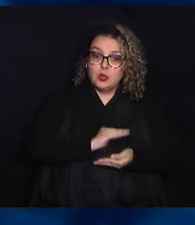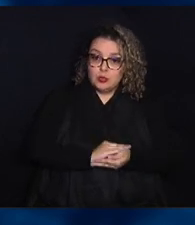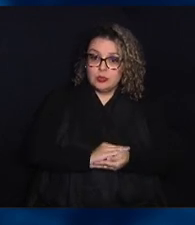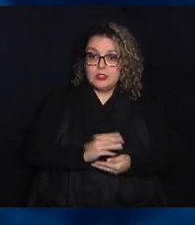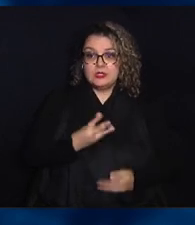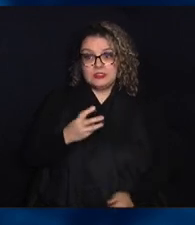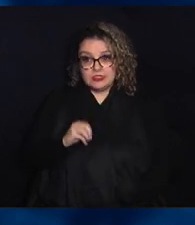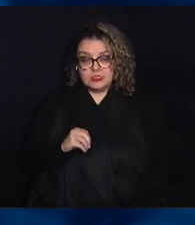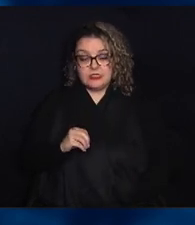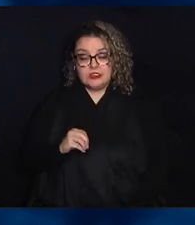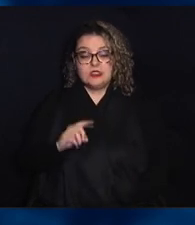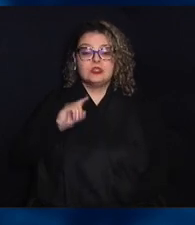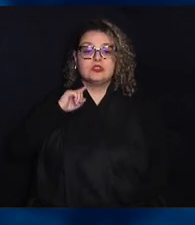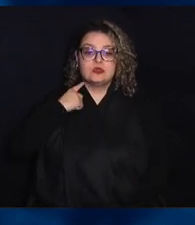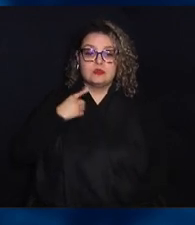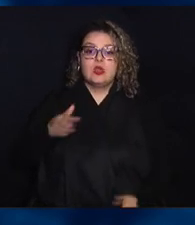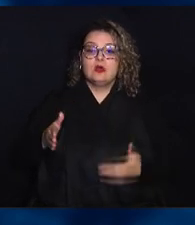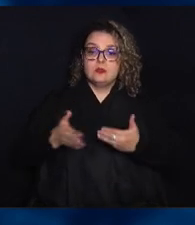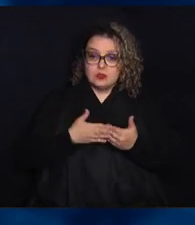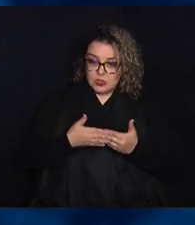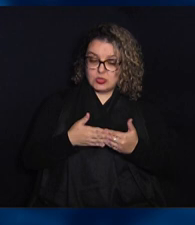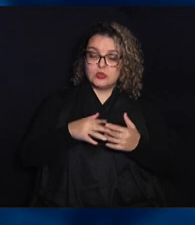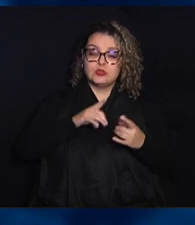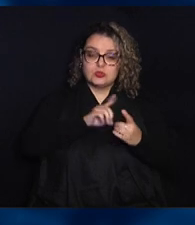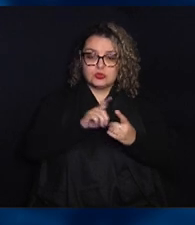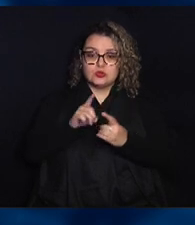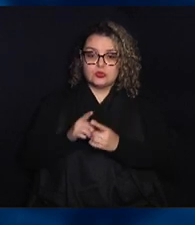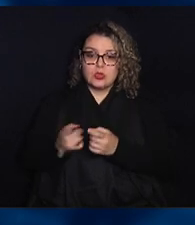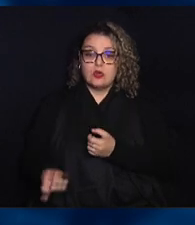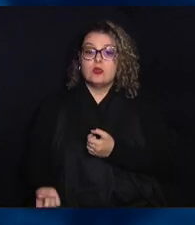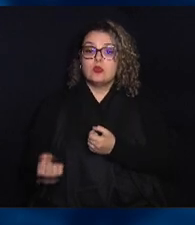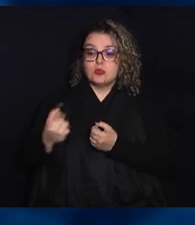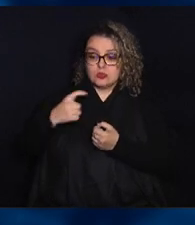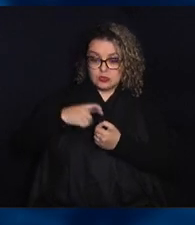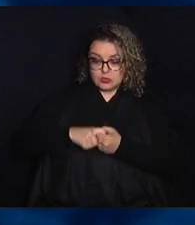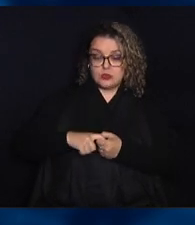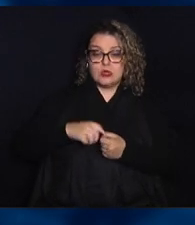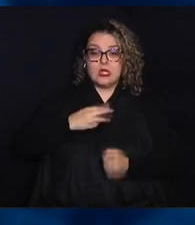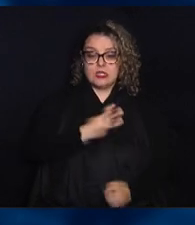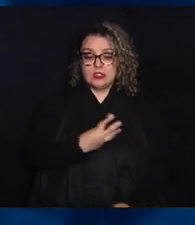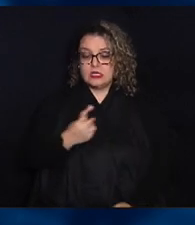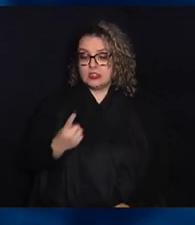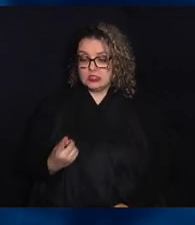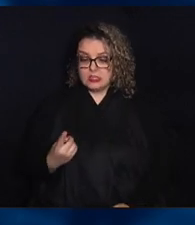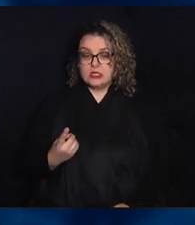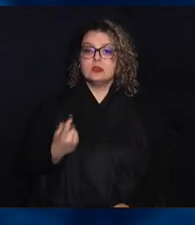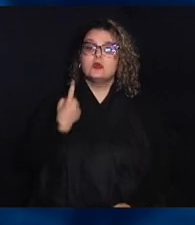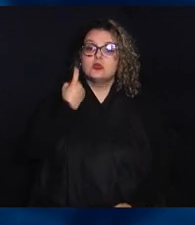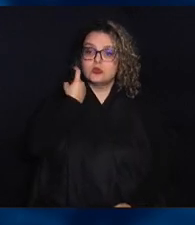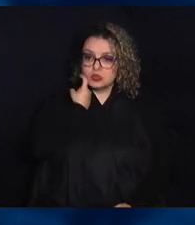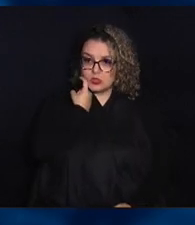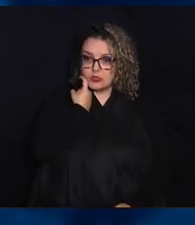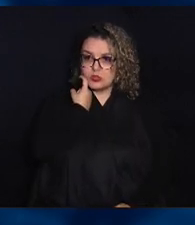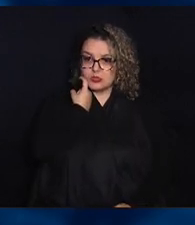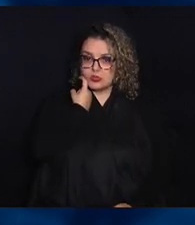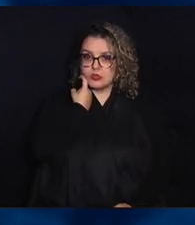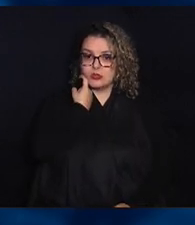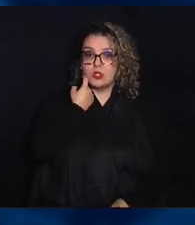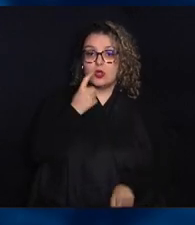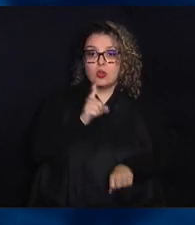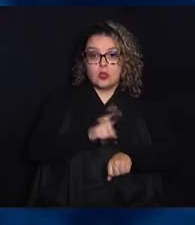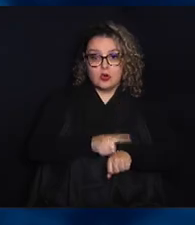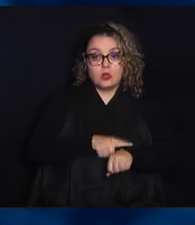maio, ficará fechado. E o atendimento é retomado no dia 31 de maio, sexta-feira, mediante